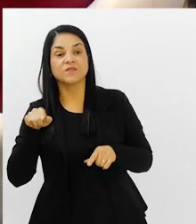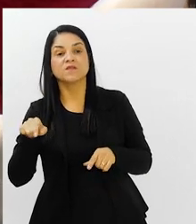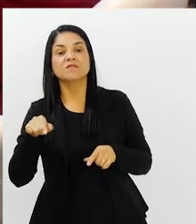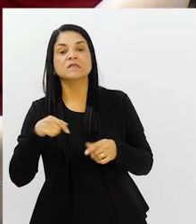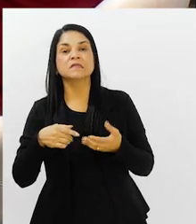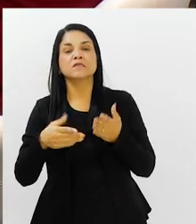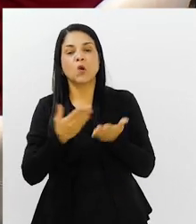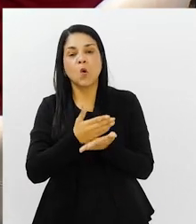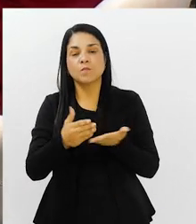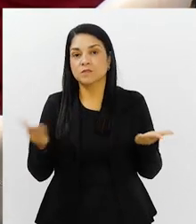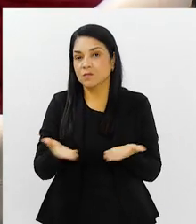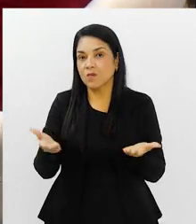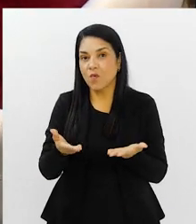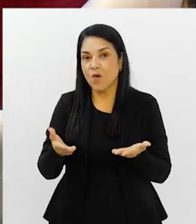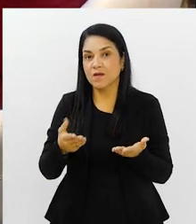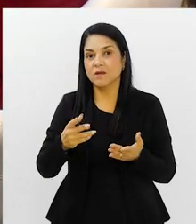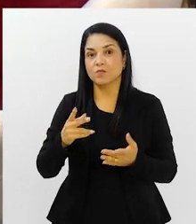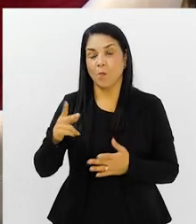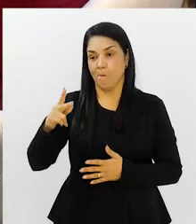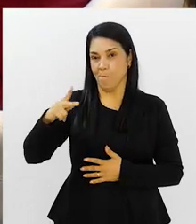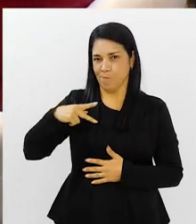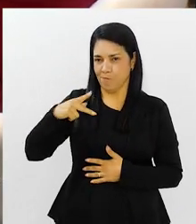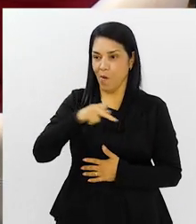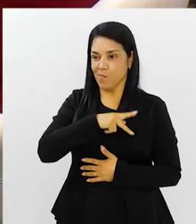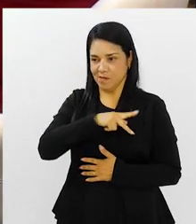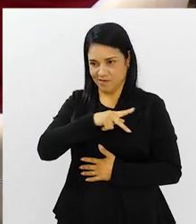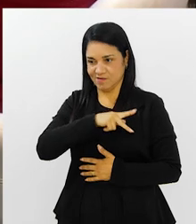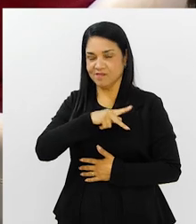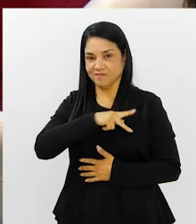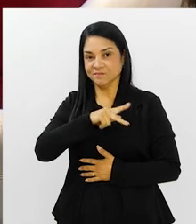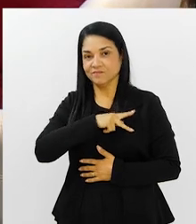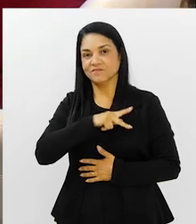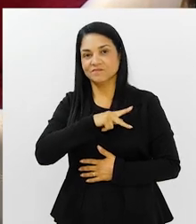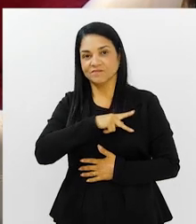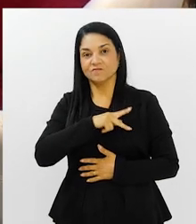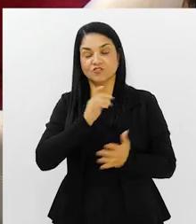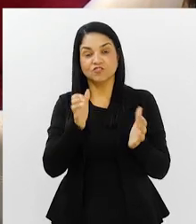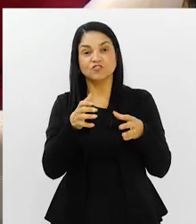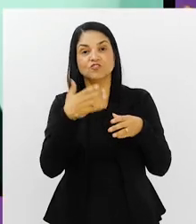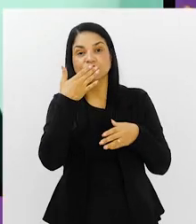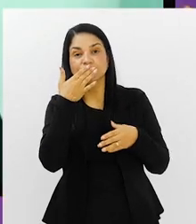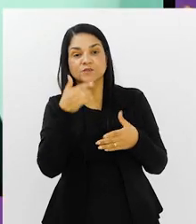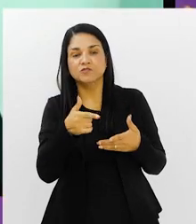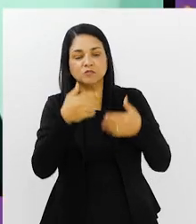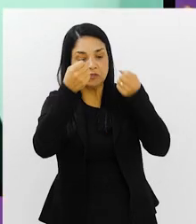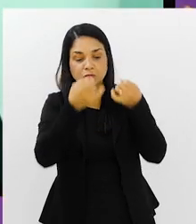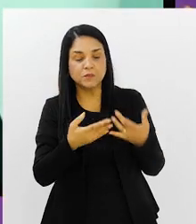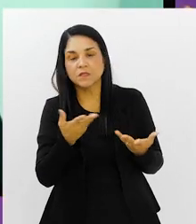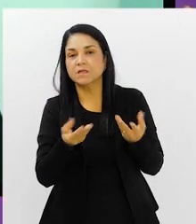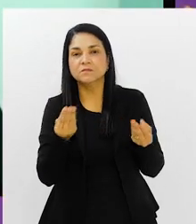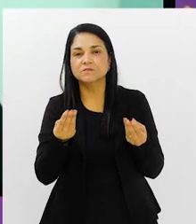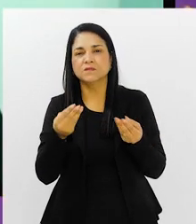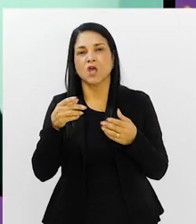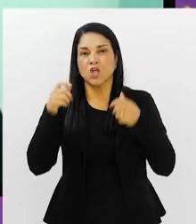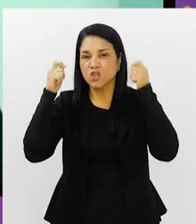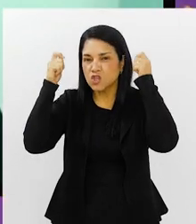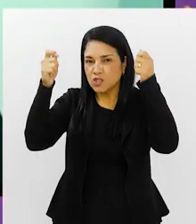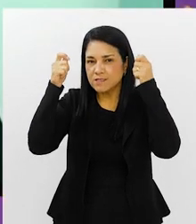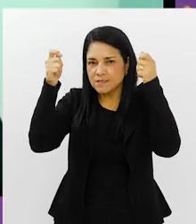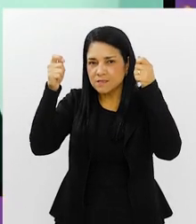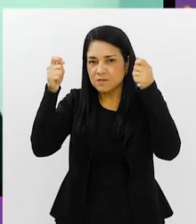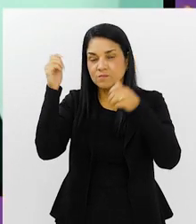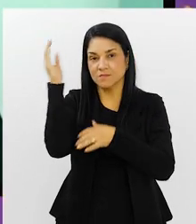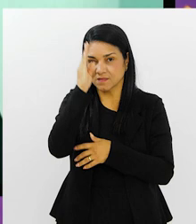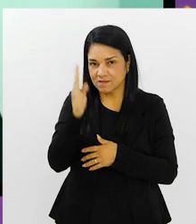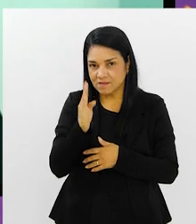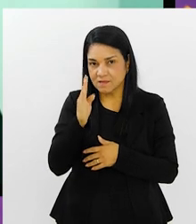e todo mundo falava dele do Palmeiras? Mas o que acontece, Rui? A mídia, principalmente, porque não tem essa de torcida. O